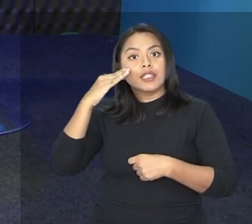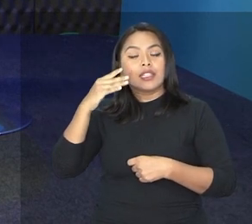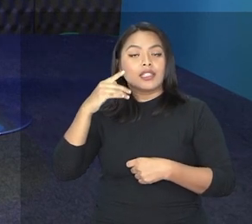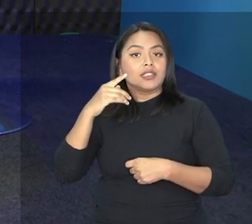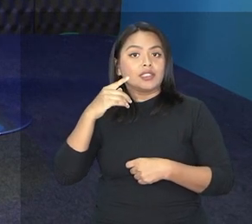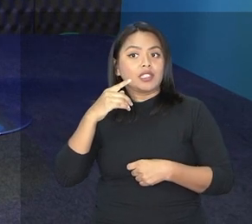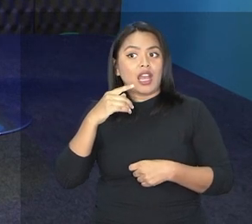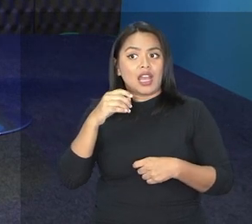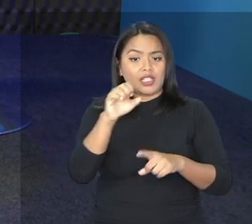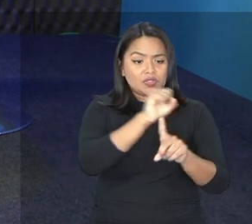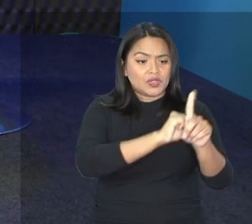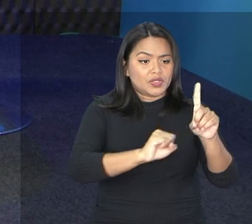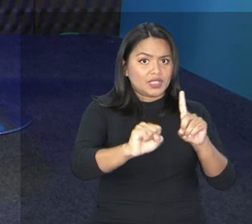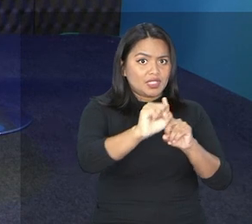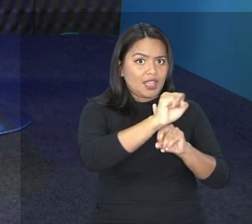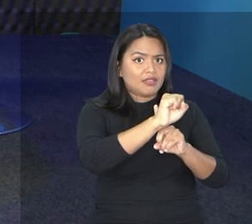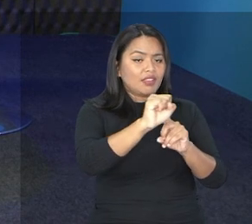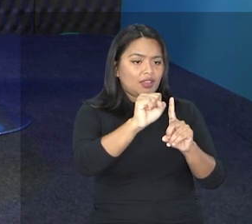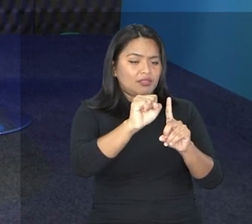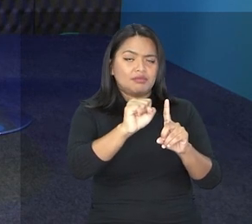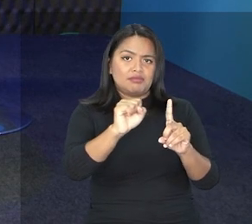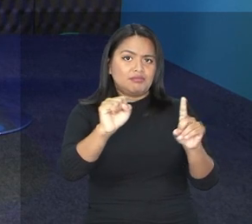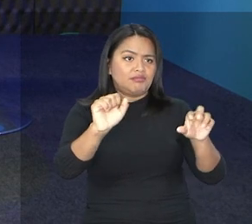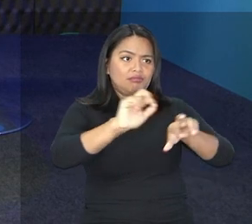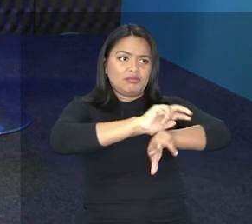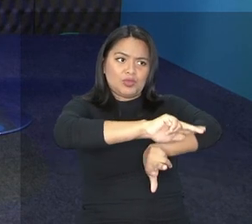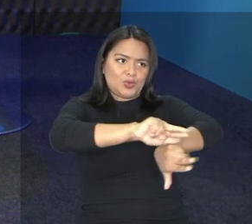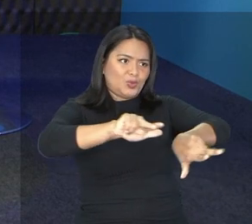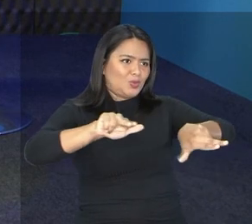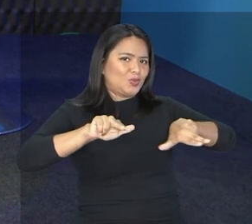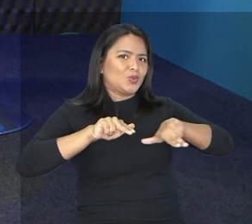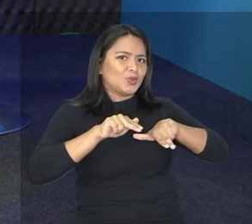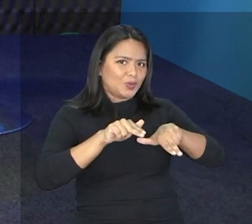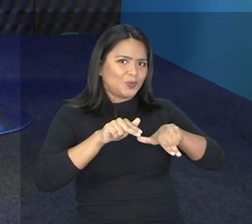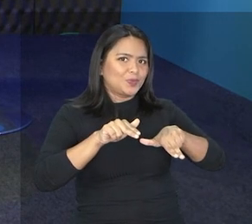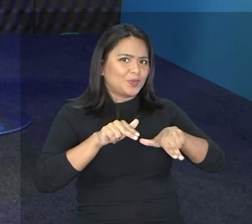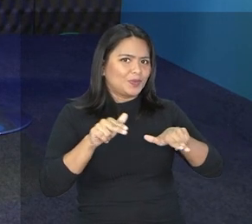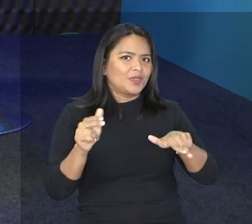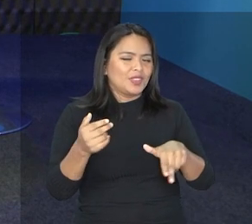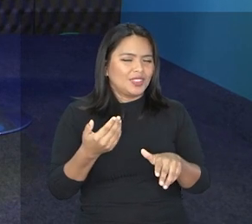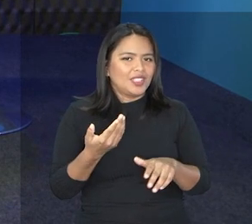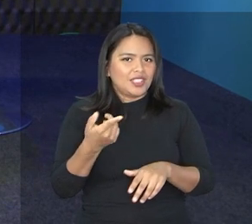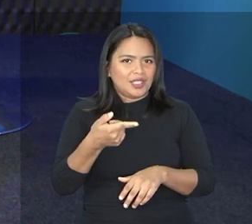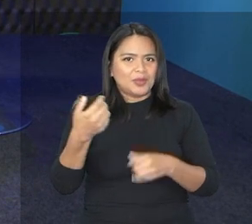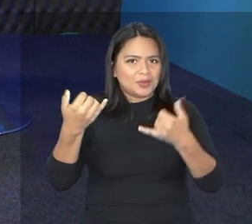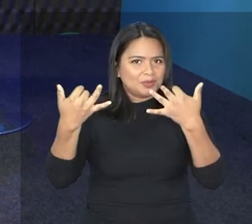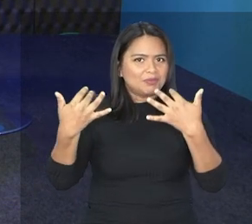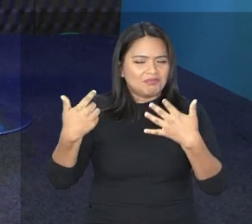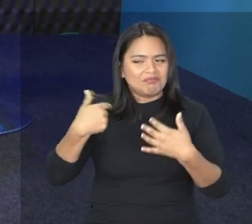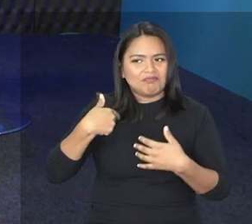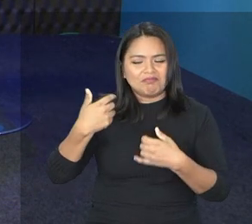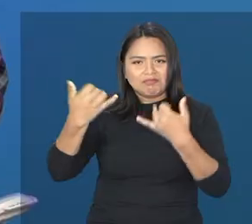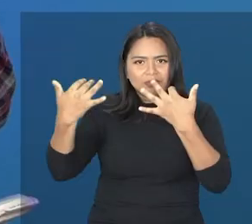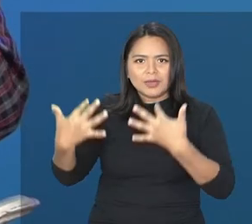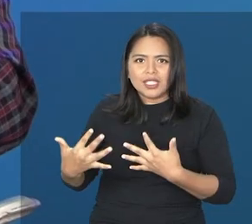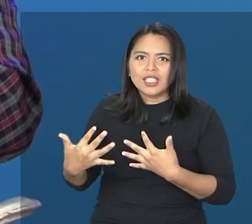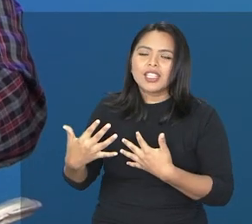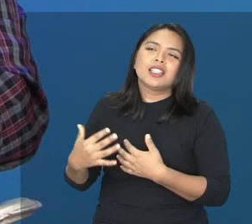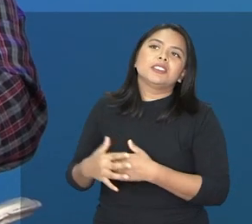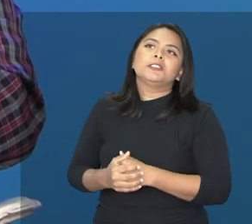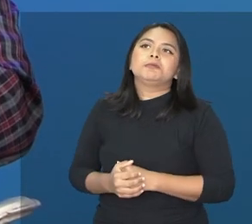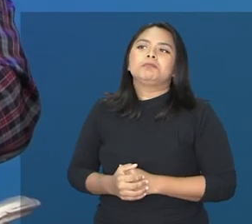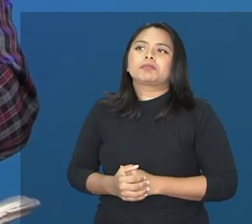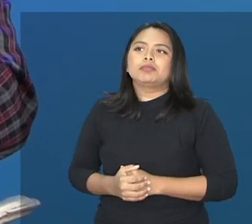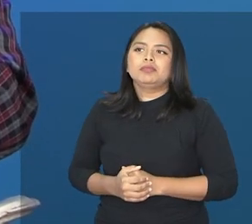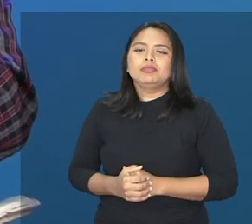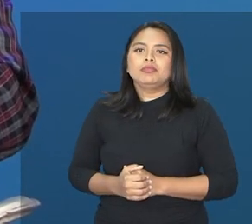que a nossa sociedade é uma sociedade diversa e eu disse no início da minha fala aqui do programa que